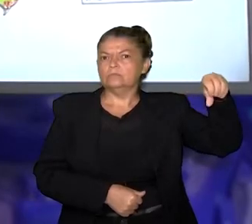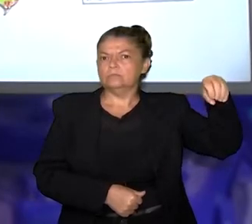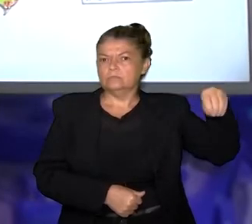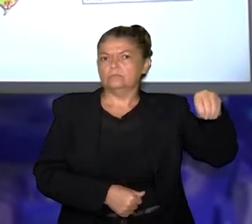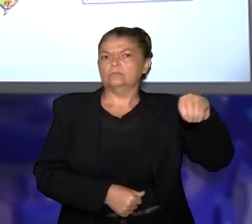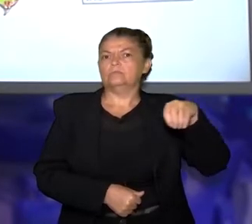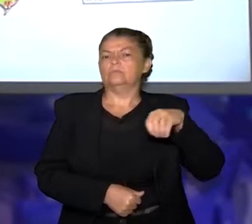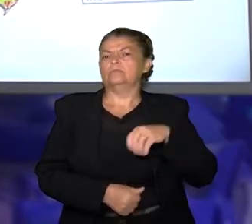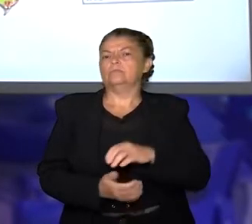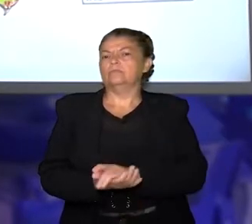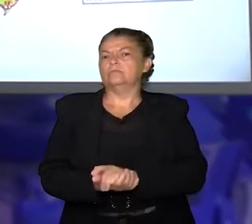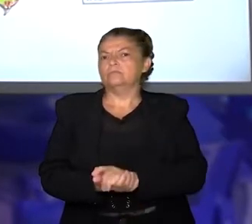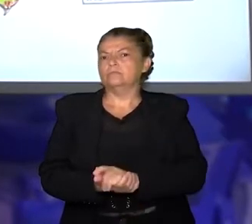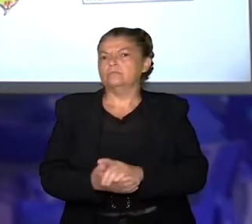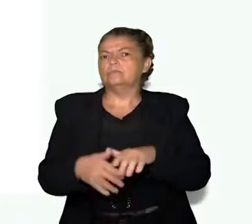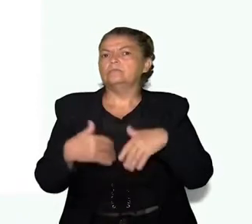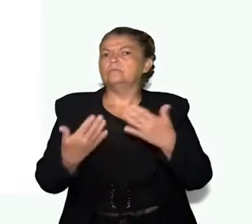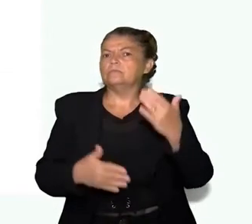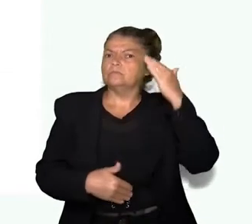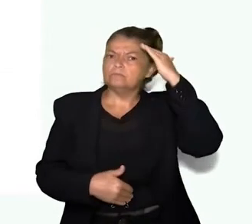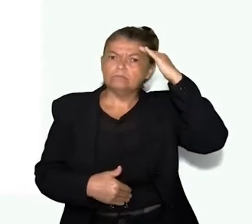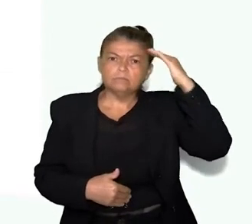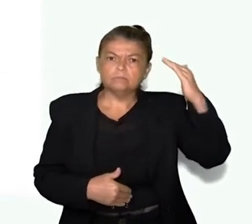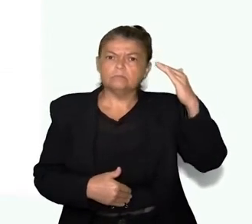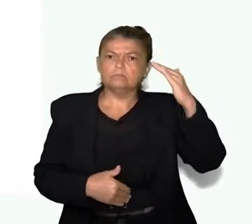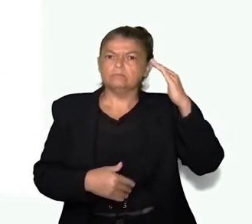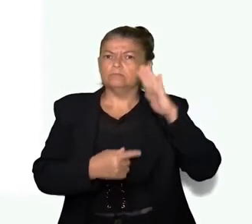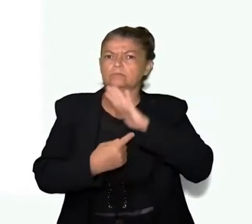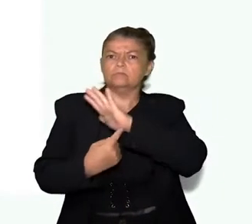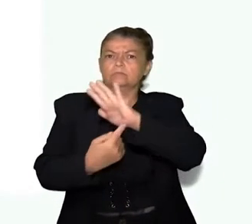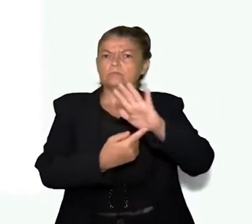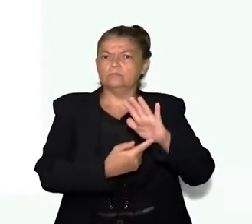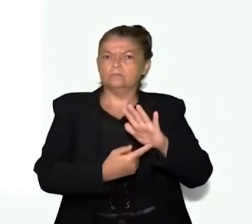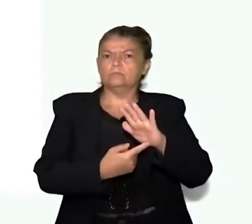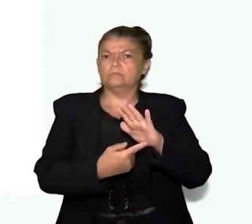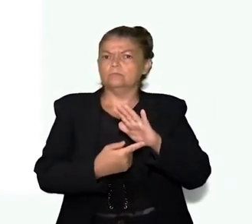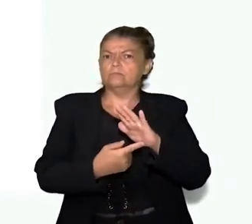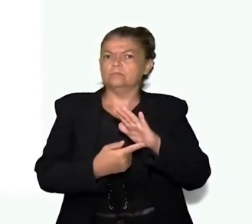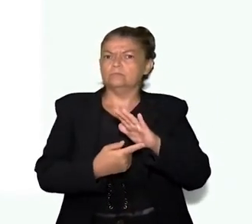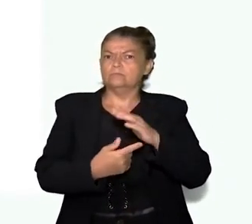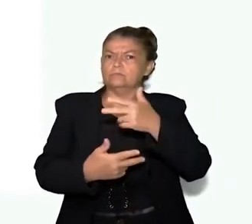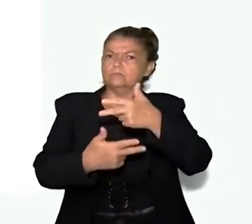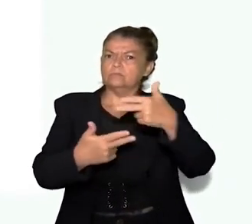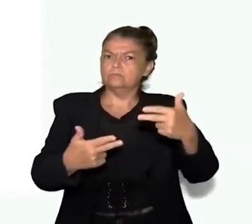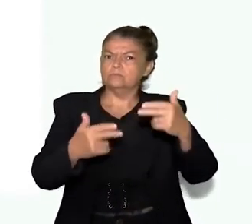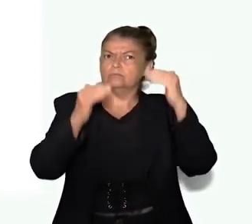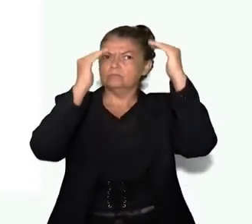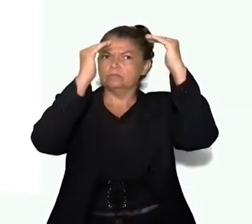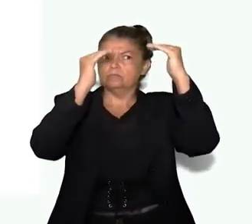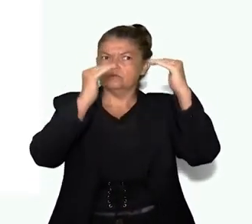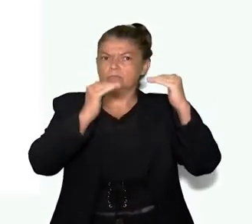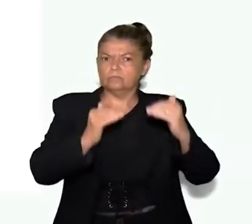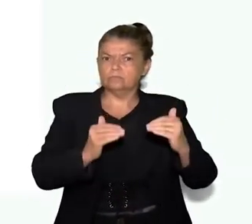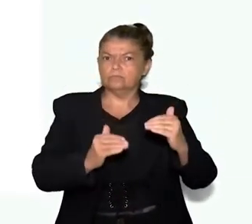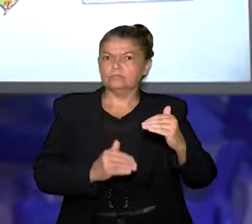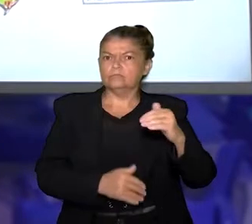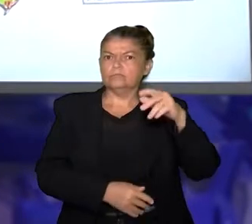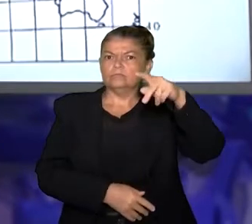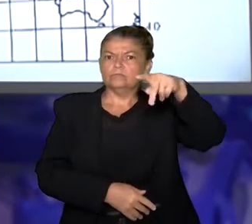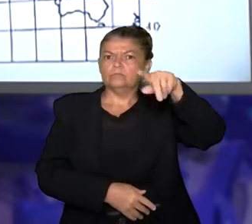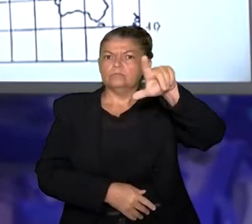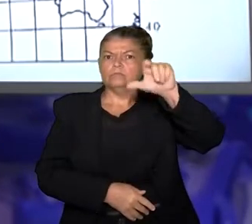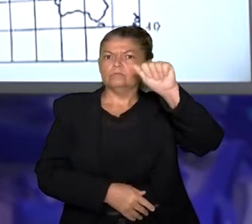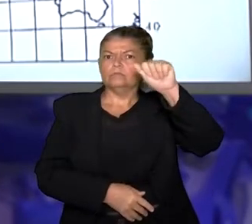E está toda a legenda aqui como será estudado e quais os principais fatos. Mostrando a depressão, planície e planaltos. Vamos para o próximo.